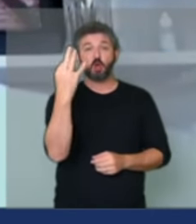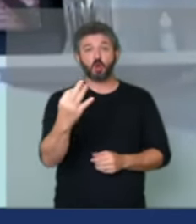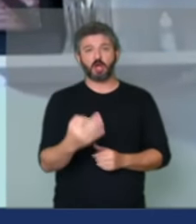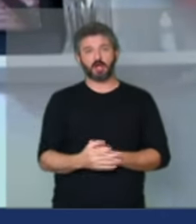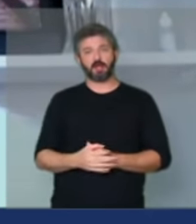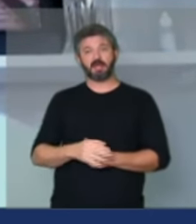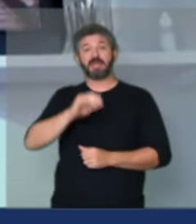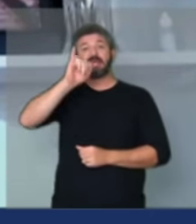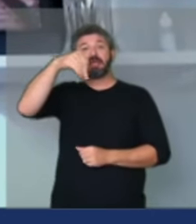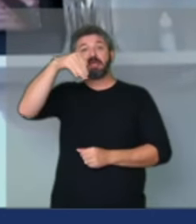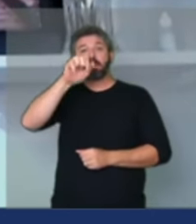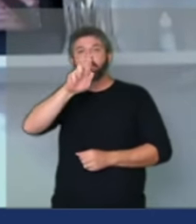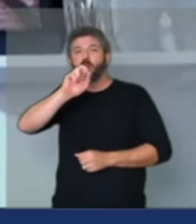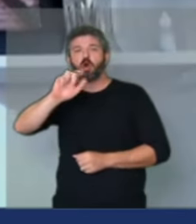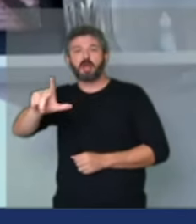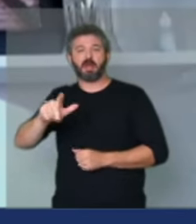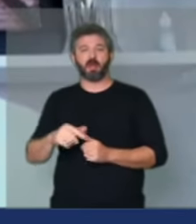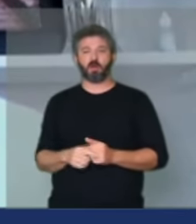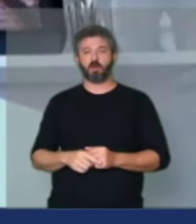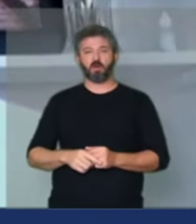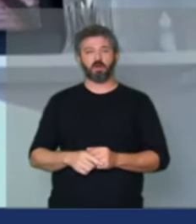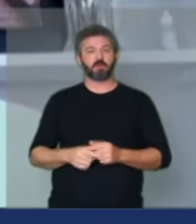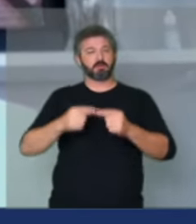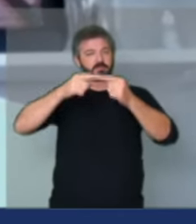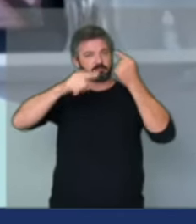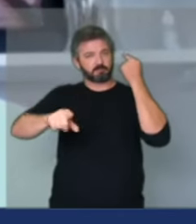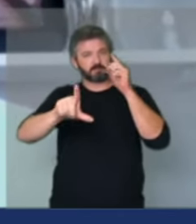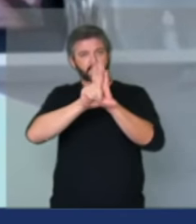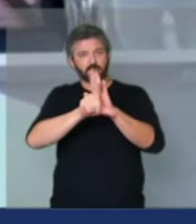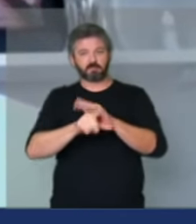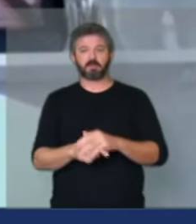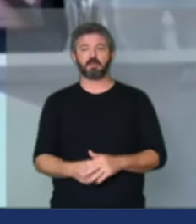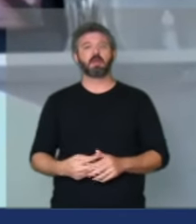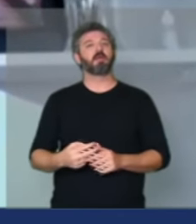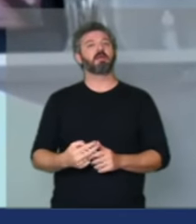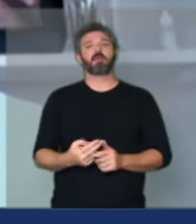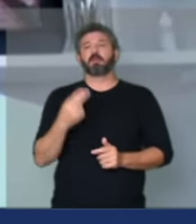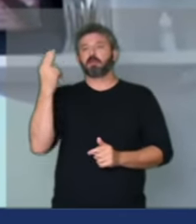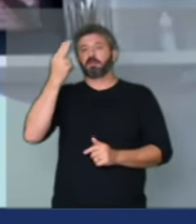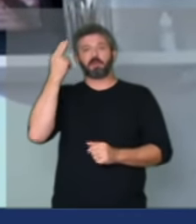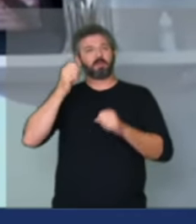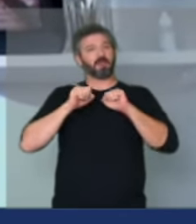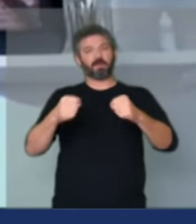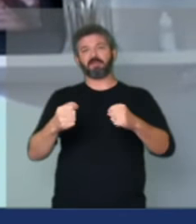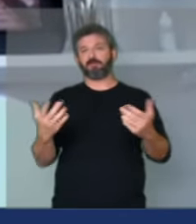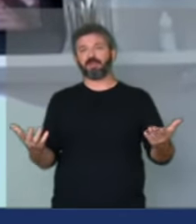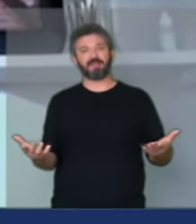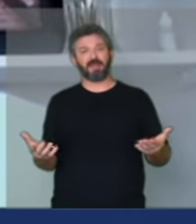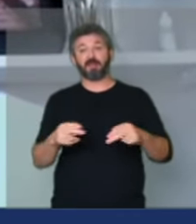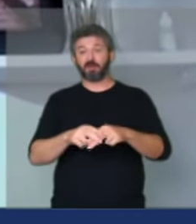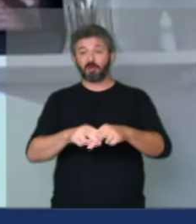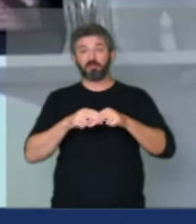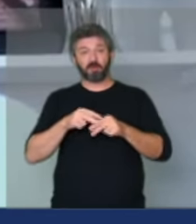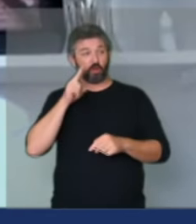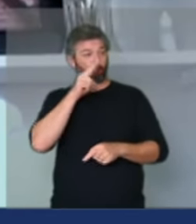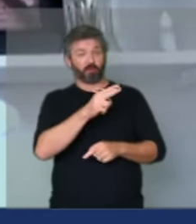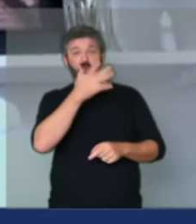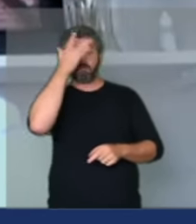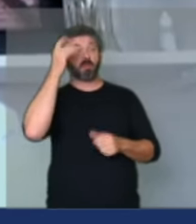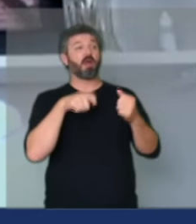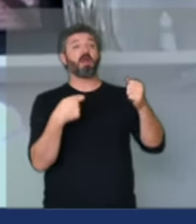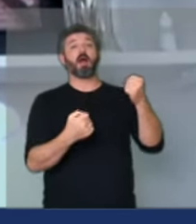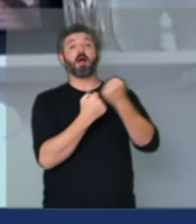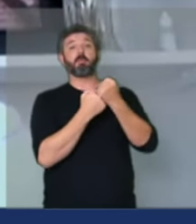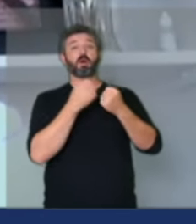imoralidade é uma ilegalidade e não tem defesa é por isso que nenhum bolsonarista aqui